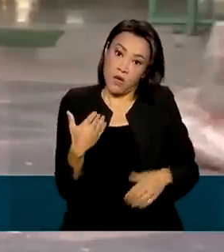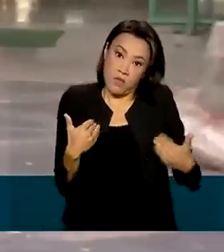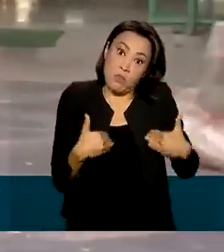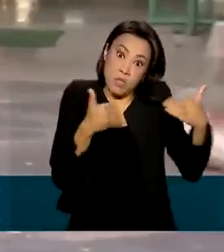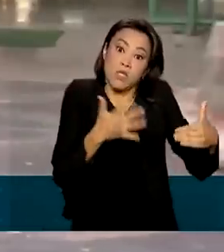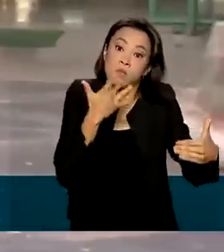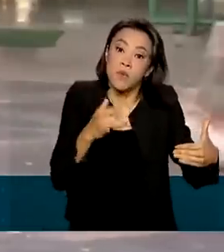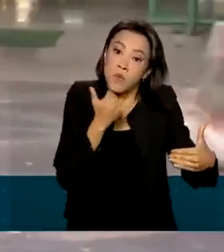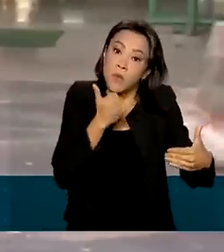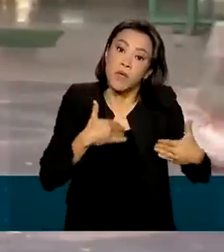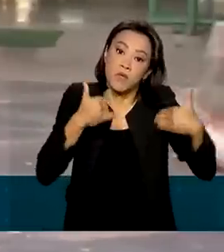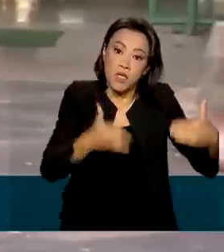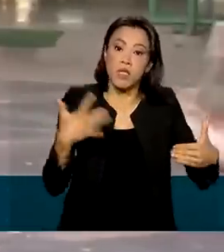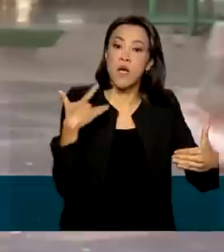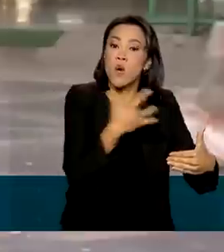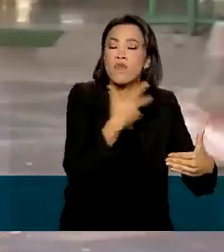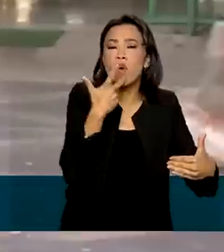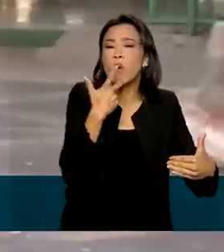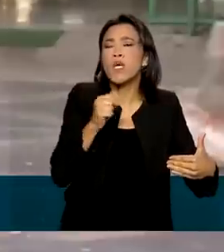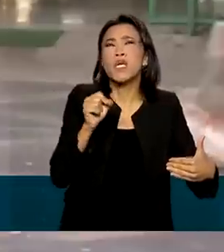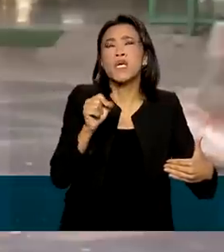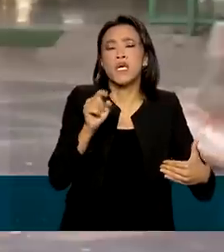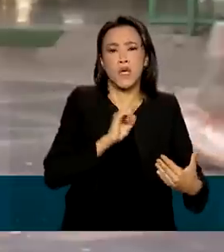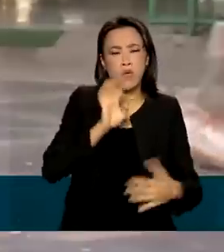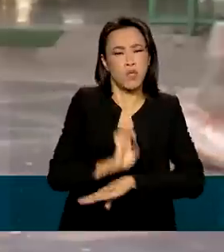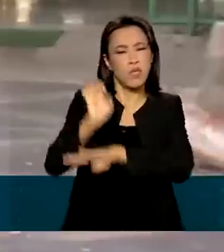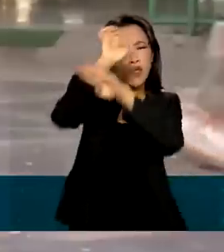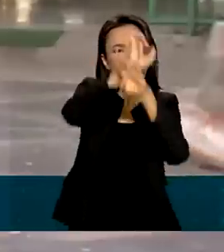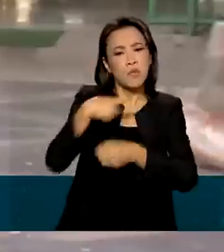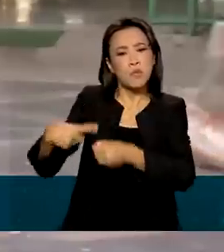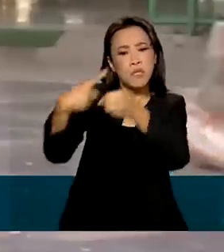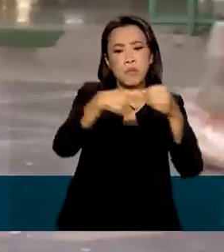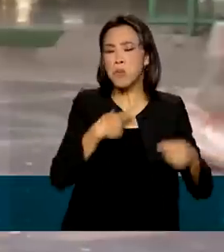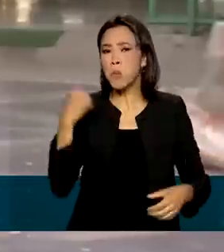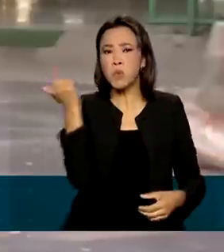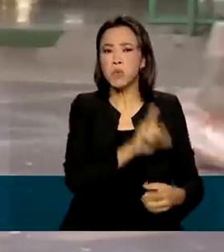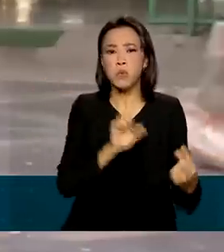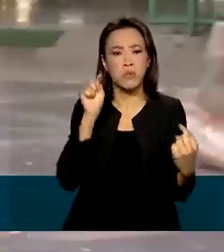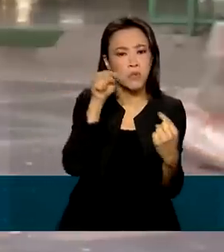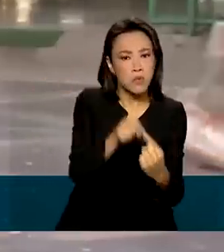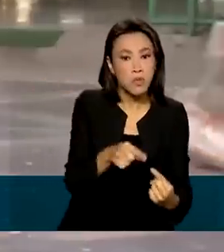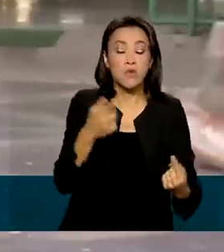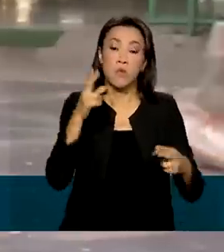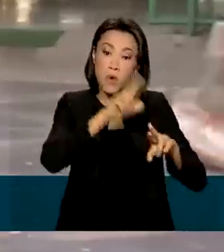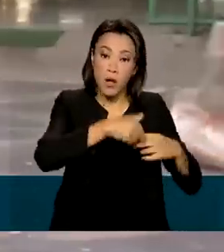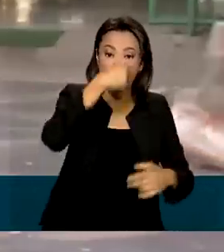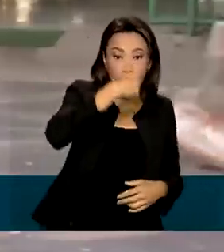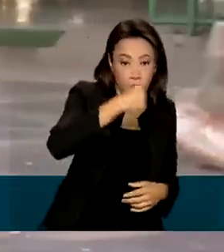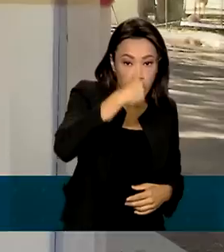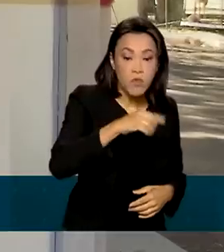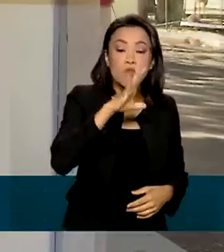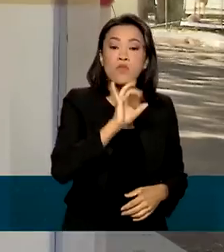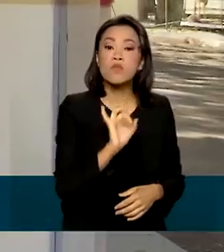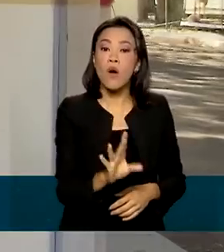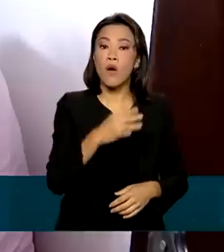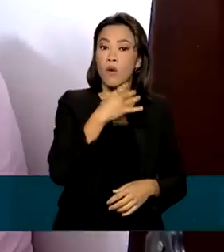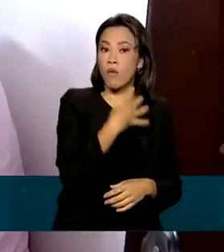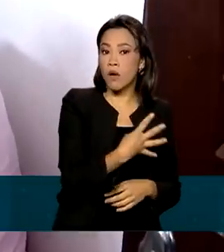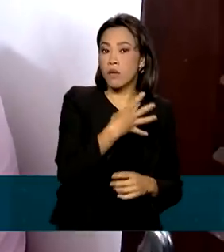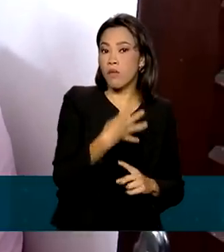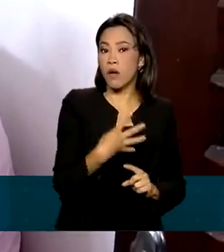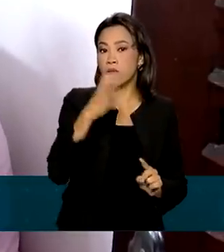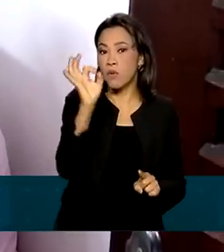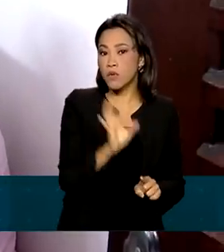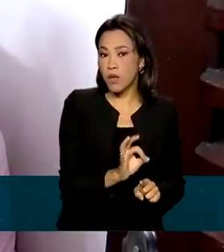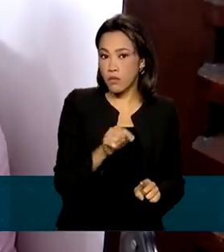os estados e municípios não alcançaram as metas de coberturas vacinais. No caso da influenza, foi vacinado 44% do